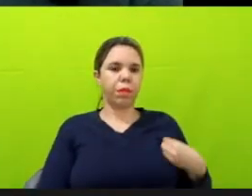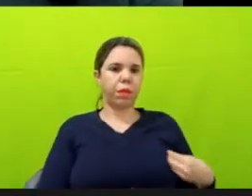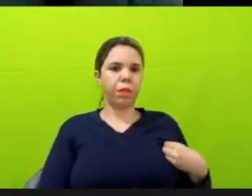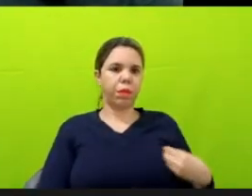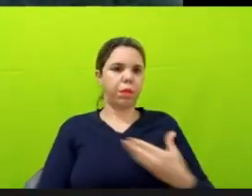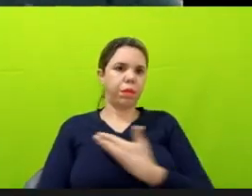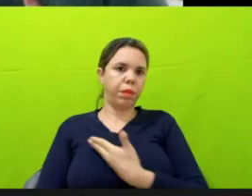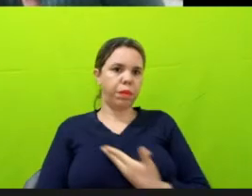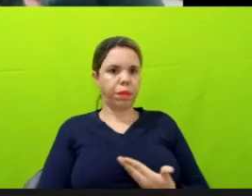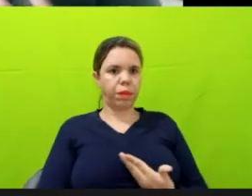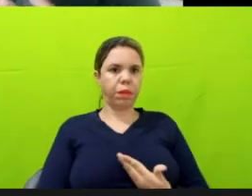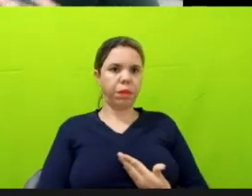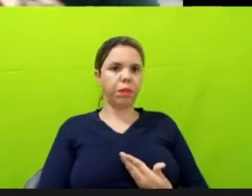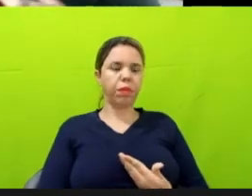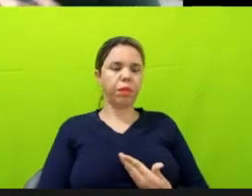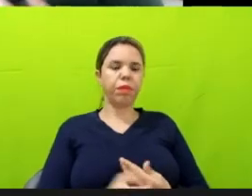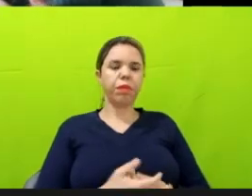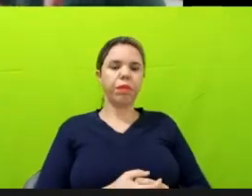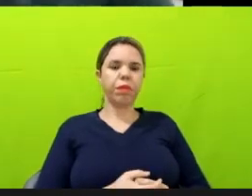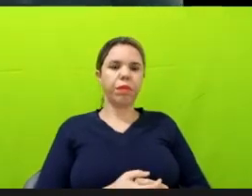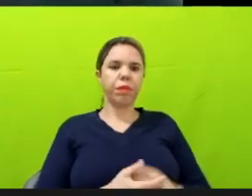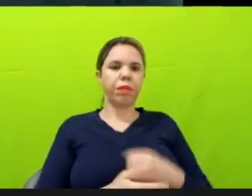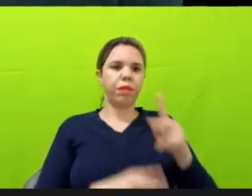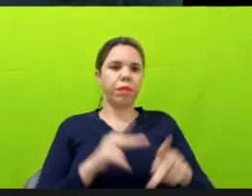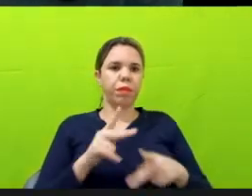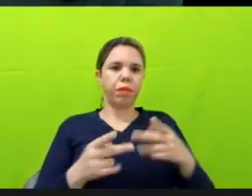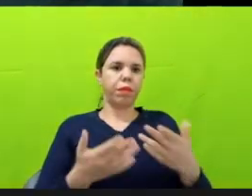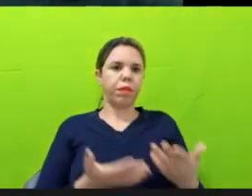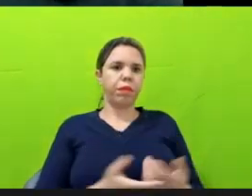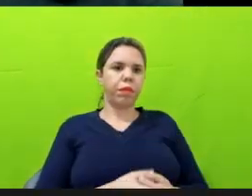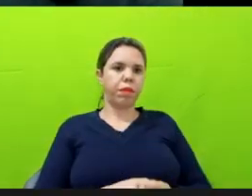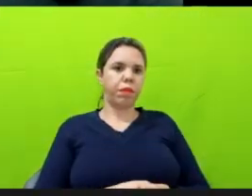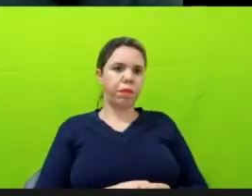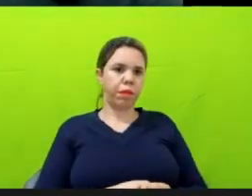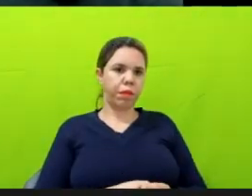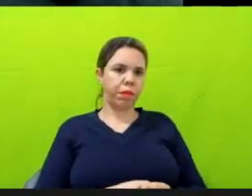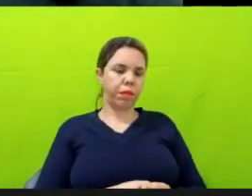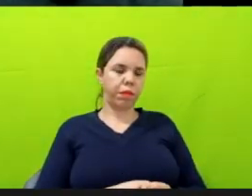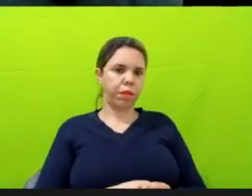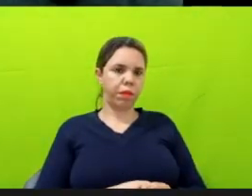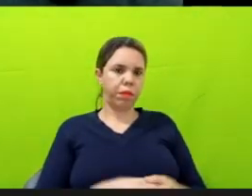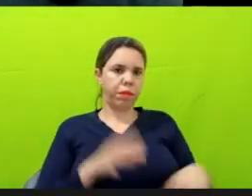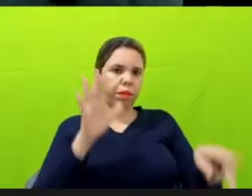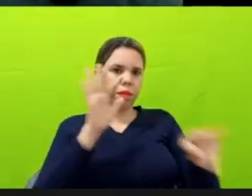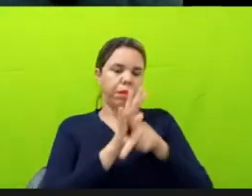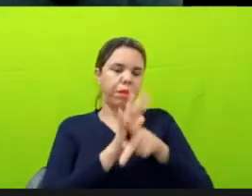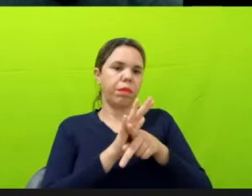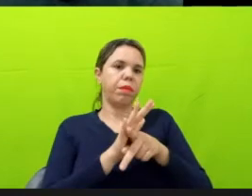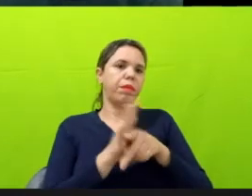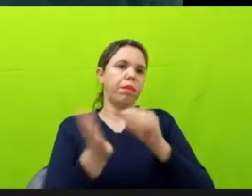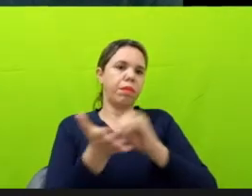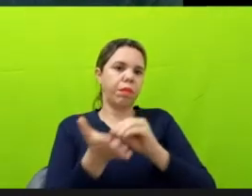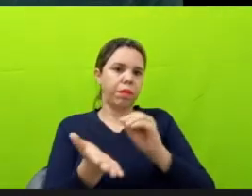populações. E a própria inexistência do censo, eu acho que trouxe um